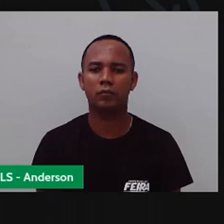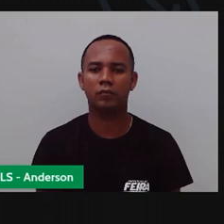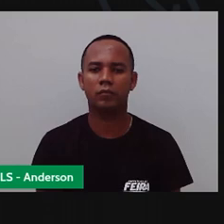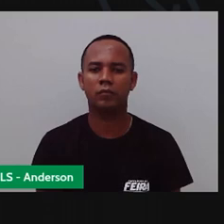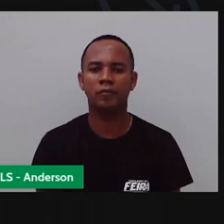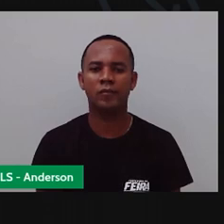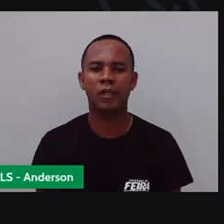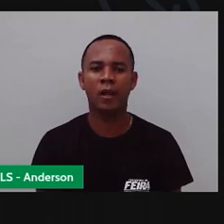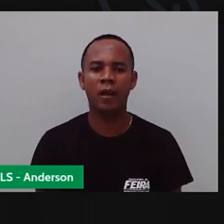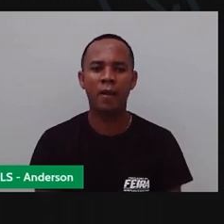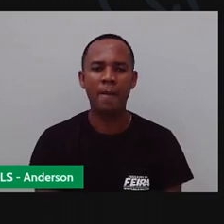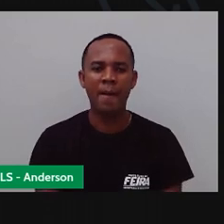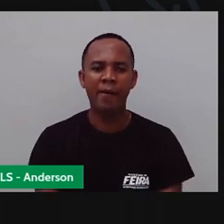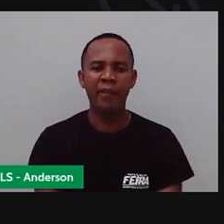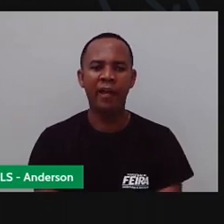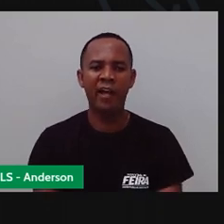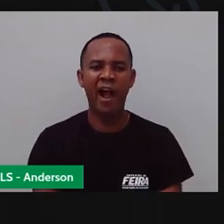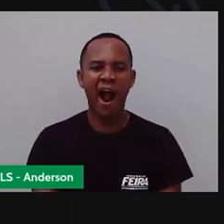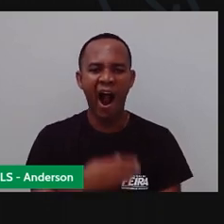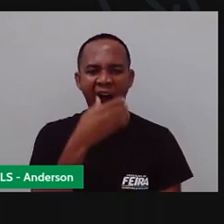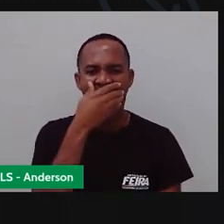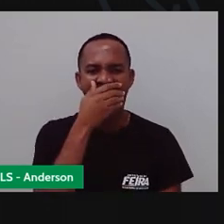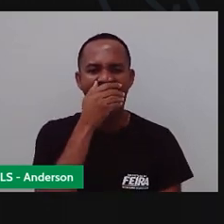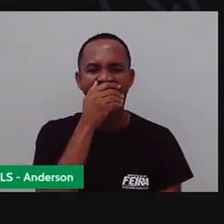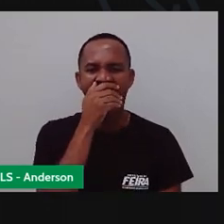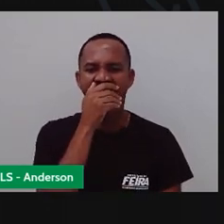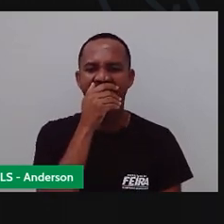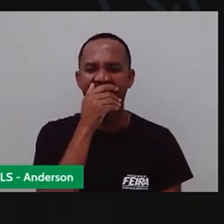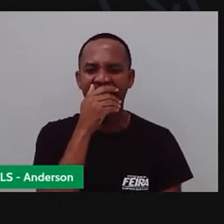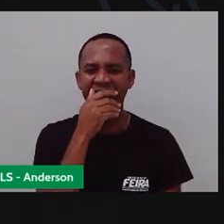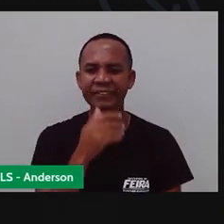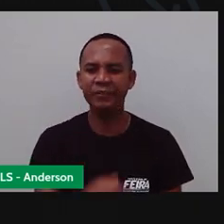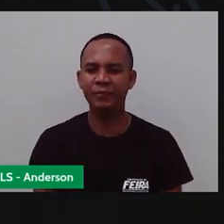Novembro. E depois de novembro temos?